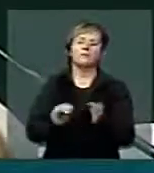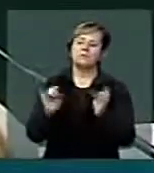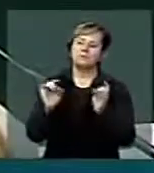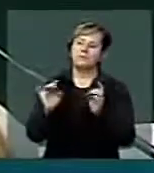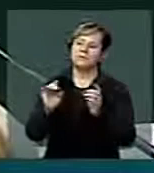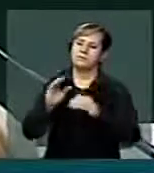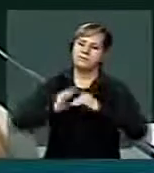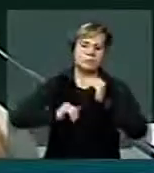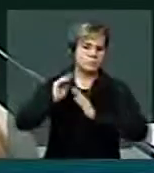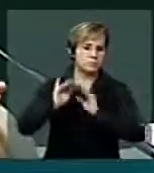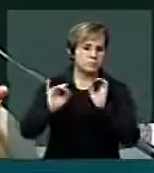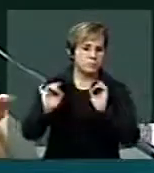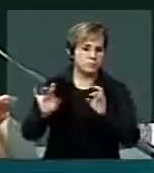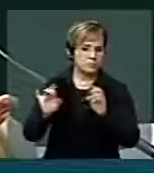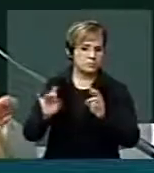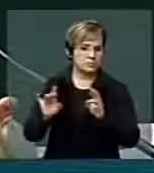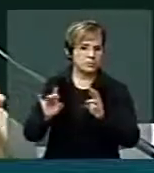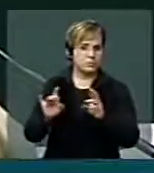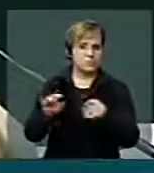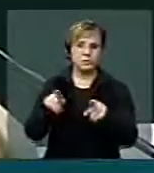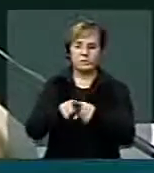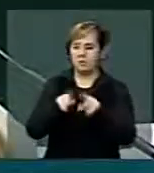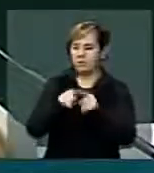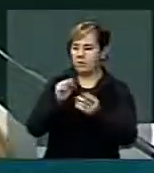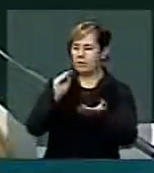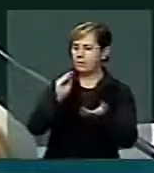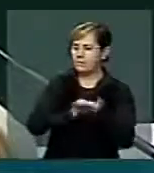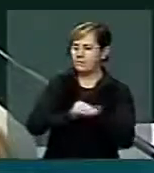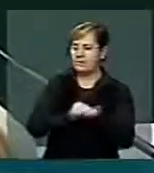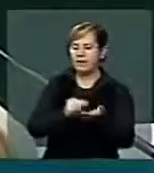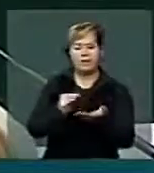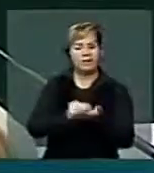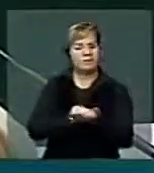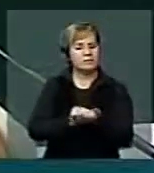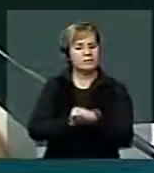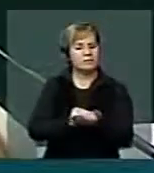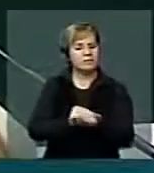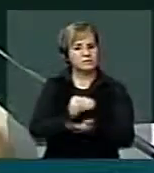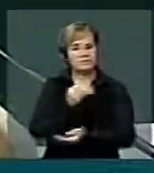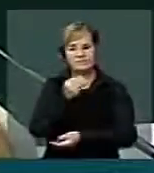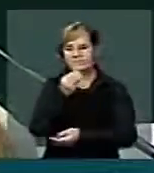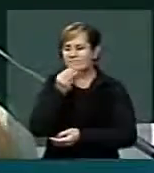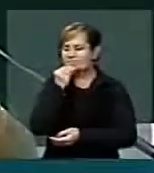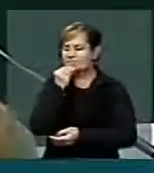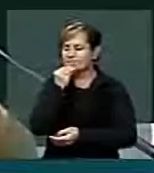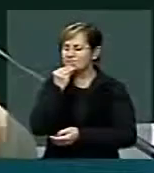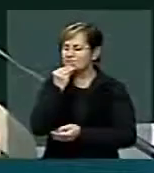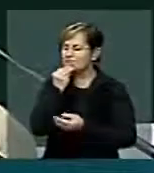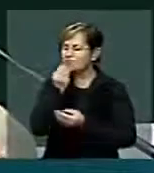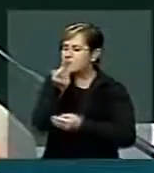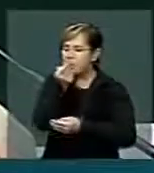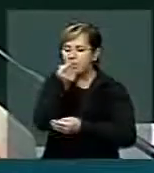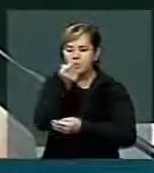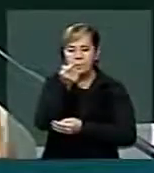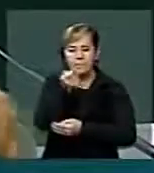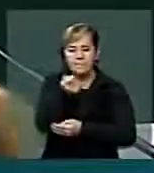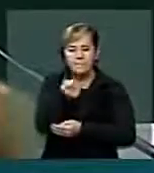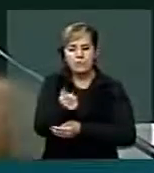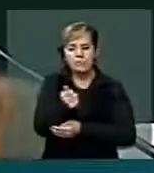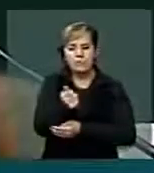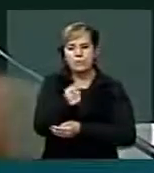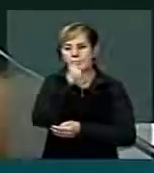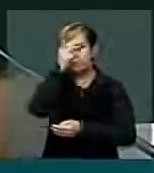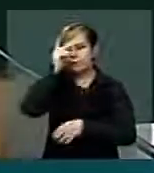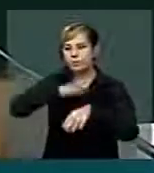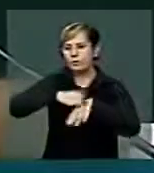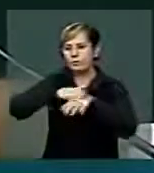e ainda além disso, dessa escassez, a gente vê o quanto são, o número é tão pequeno de paraenses que estão